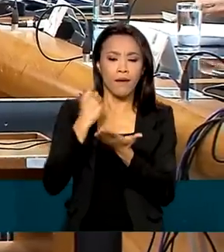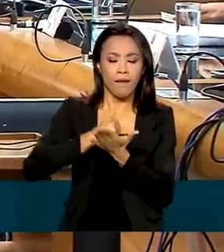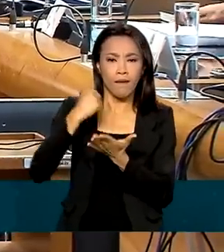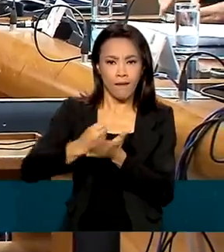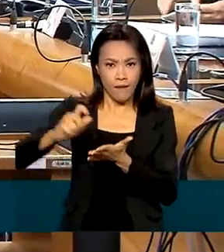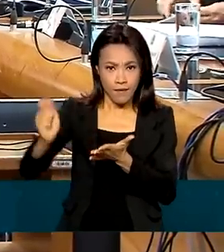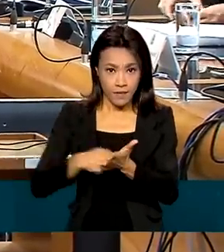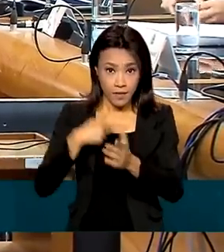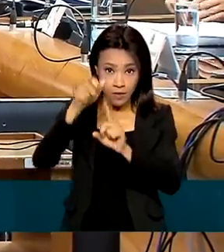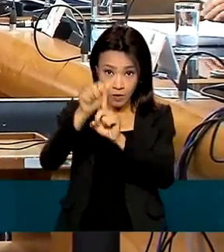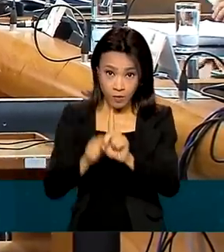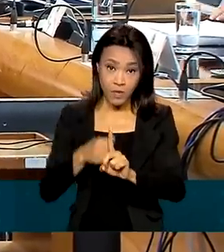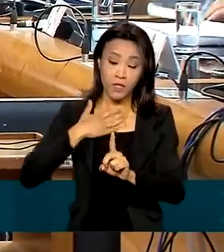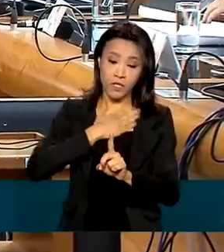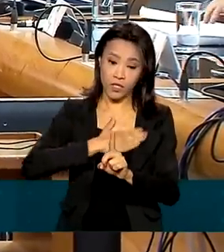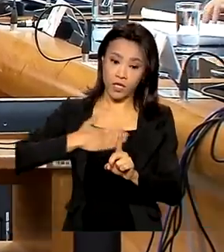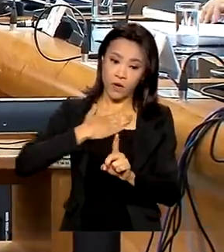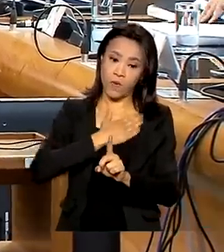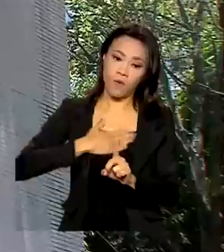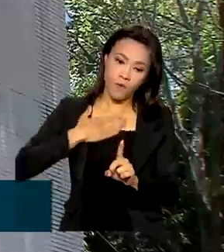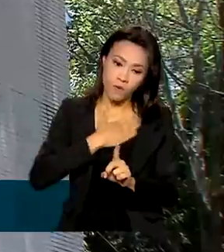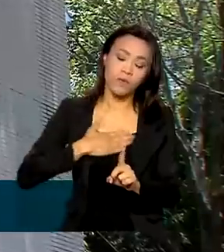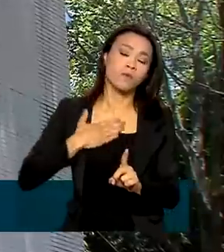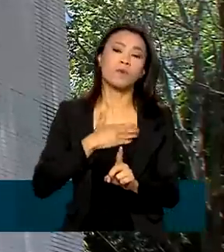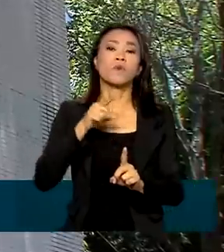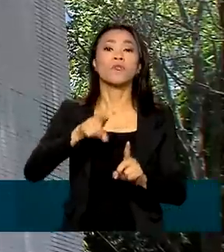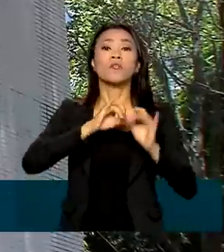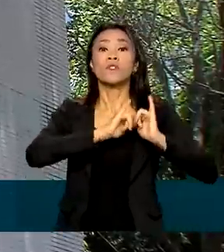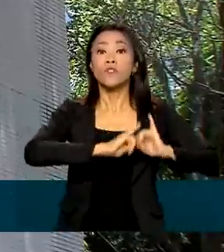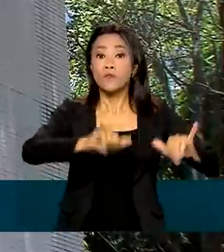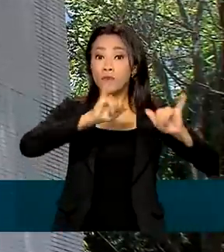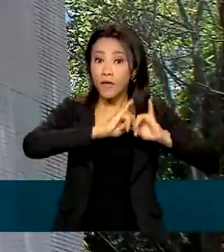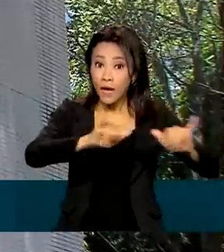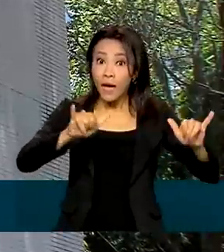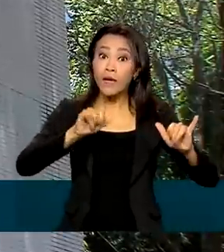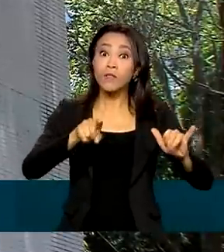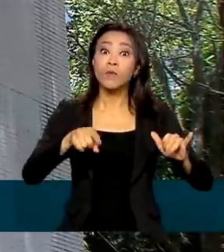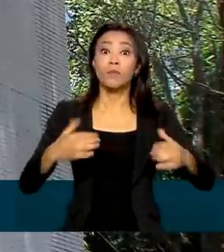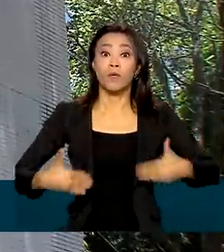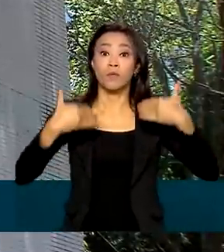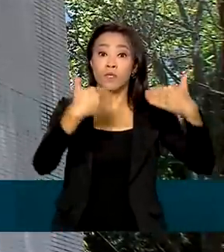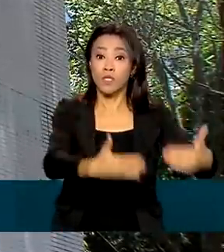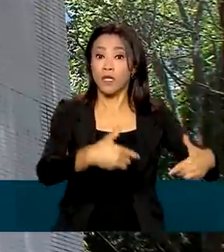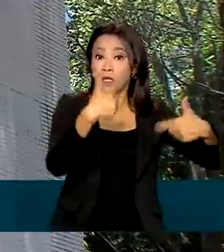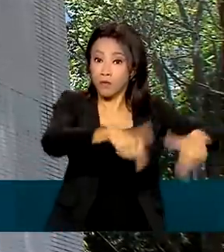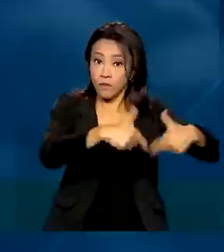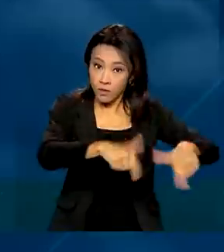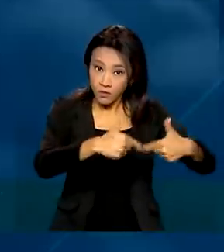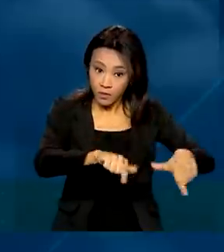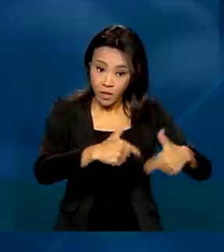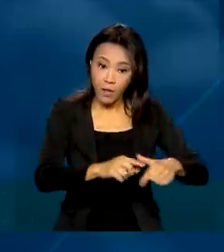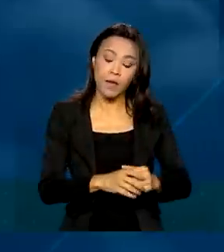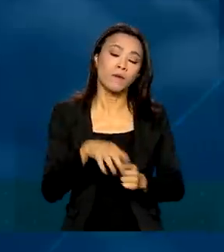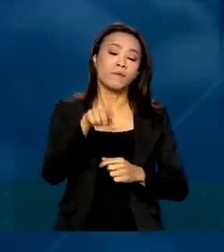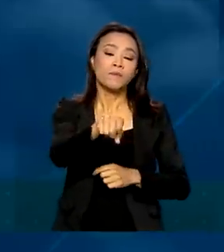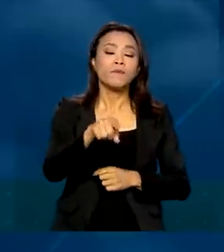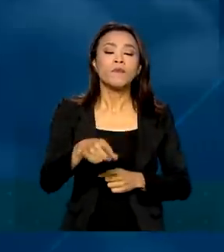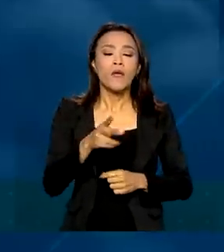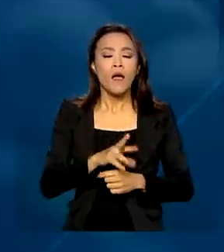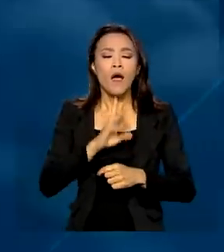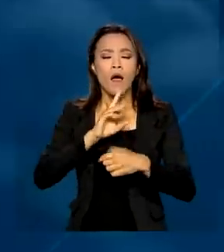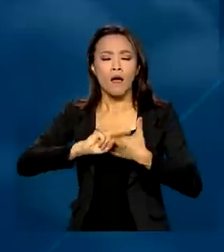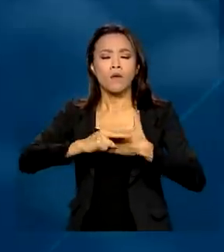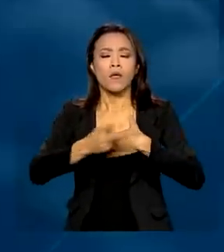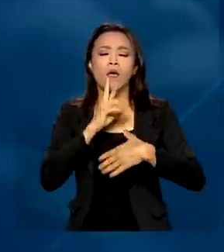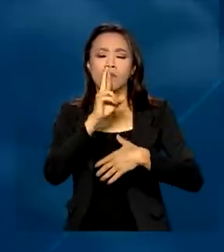Cadastro Geral de Empregados e Desempregados, divulgados pelo Ministério do Trabalho e Previdência. O resultado é positivo